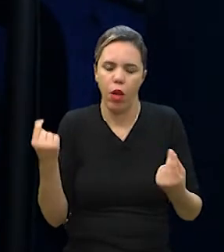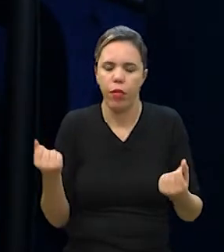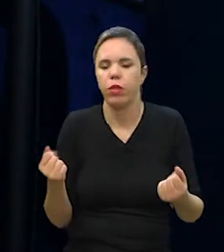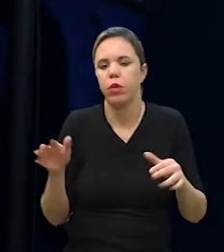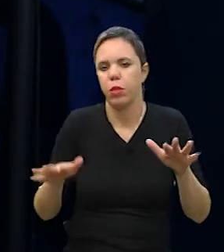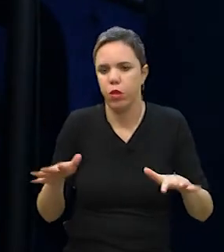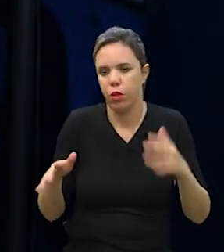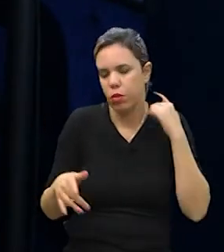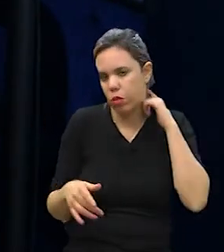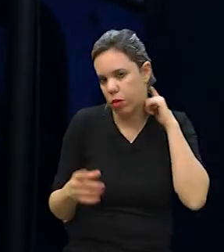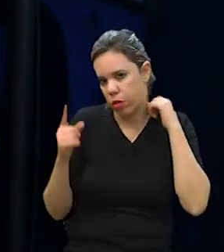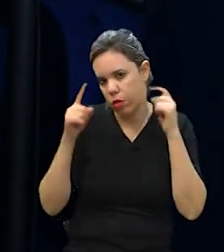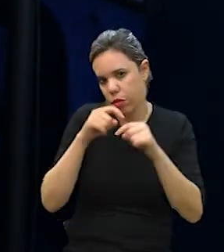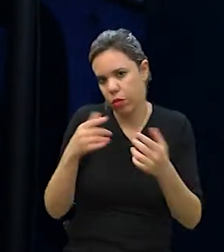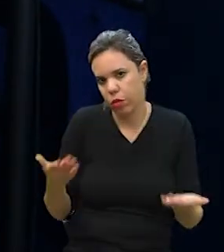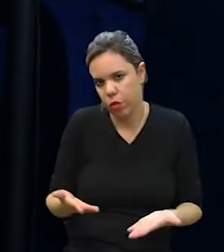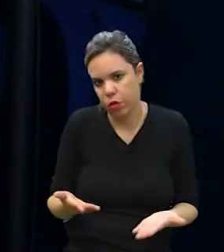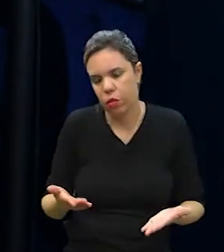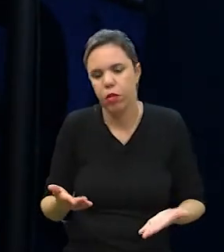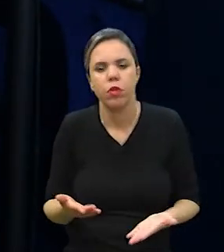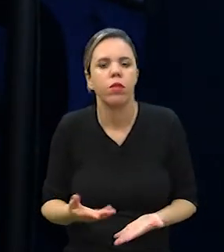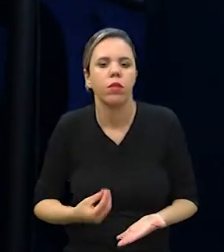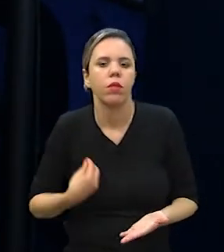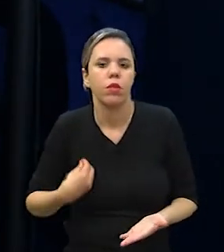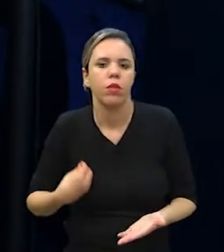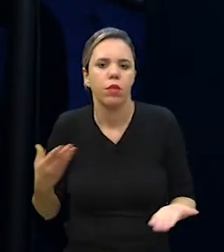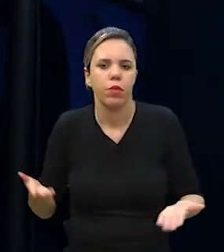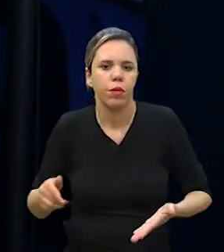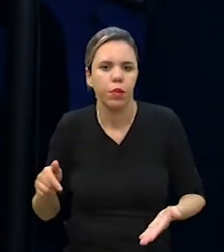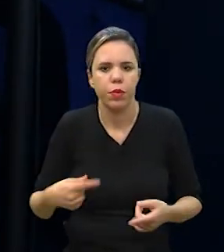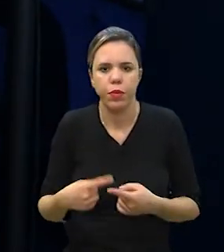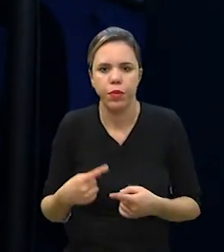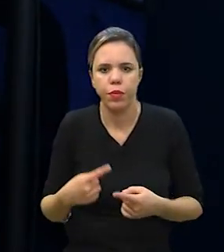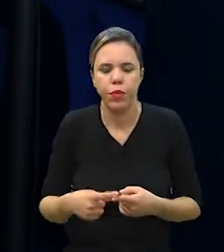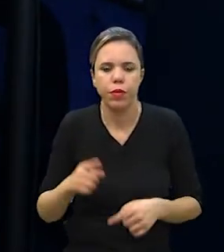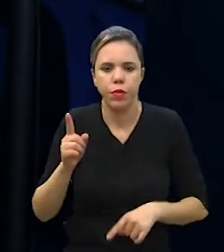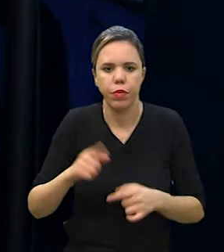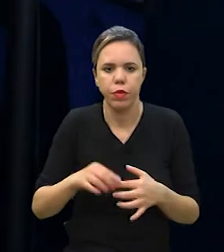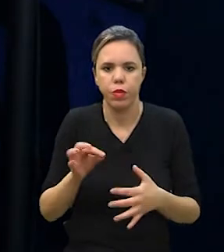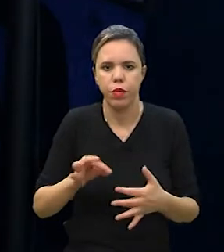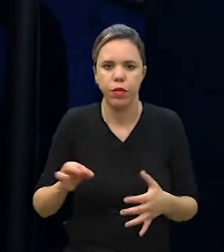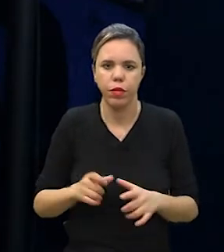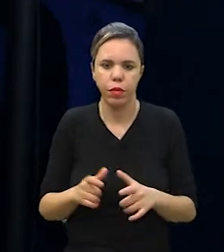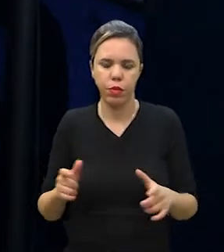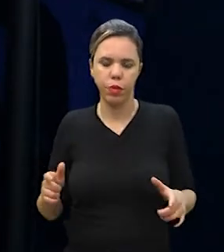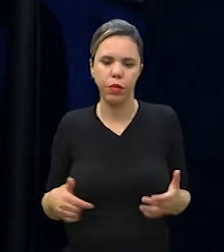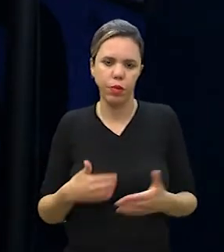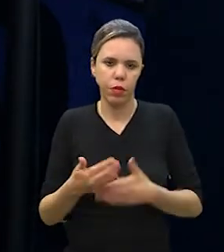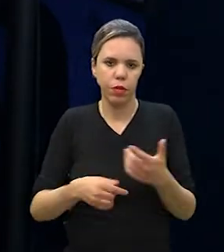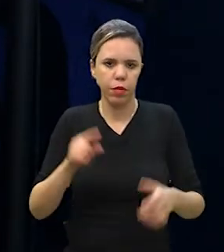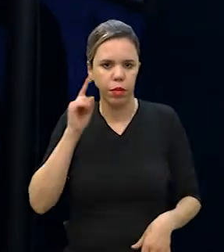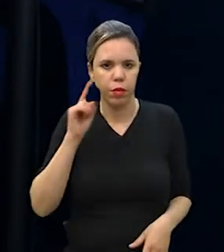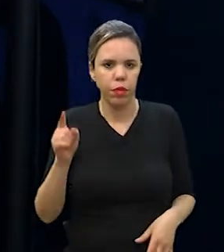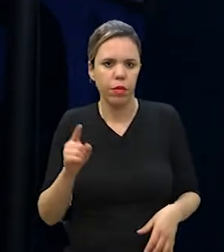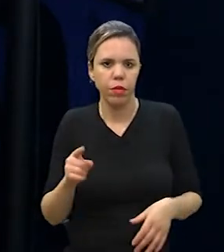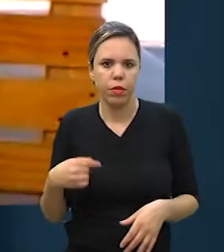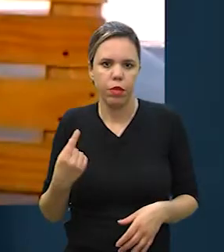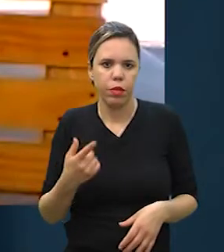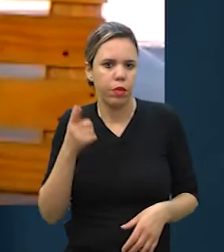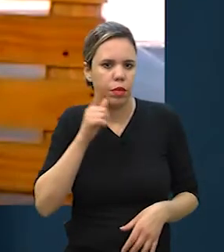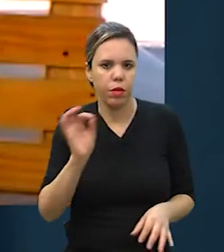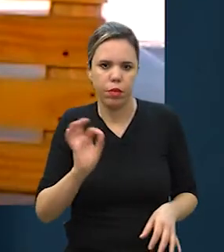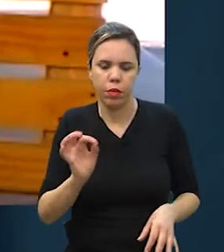e isso é até uma complicação hoje no cenário que nós estamos vivendo hoje, porque os insumos estão em alta a cada dia